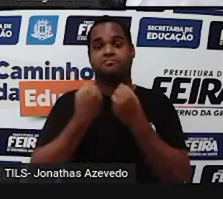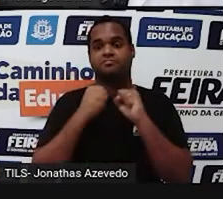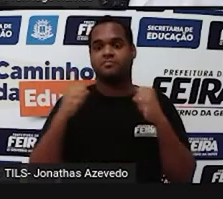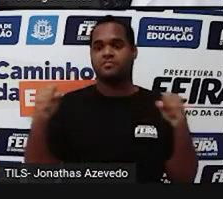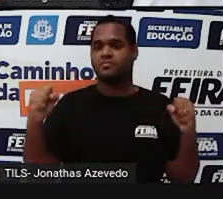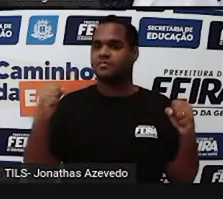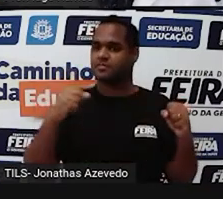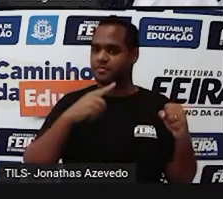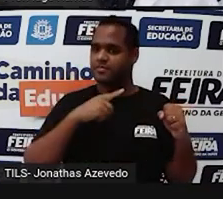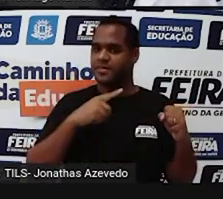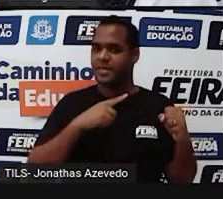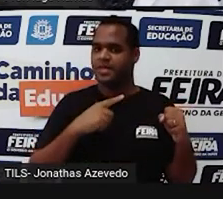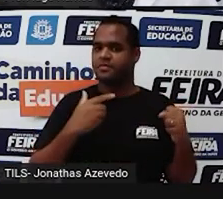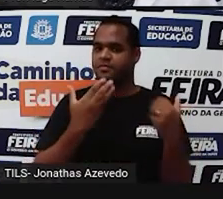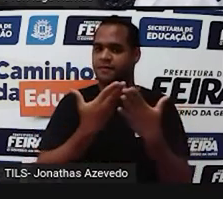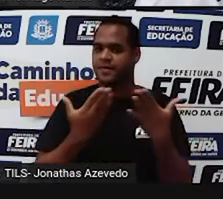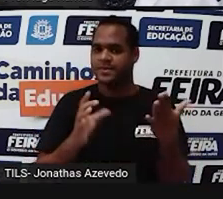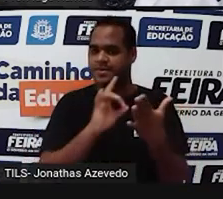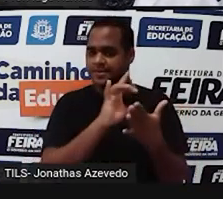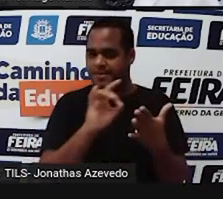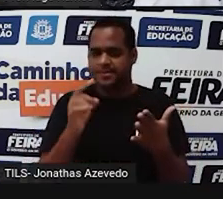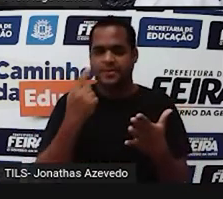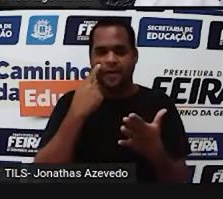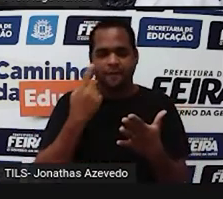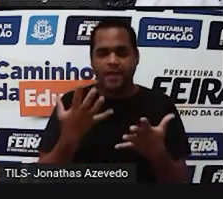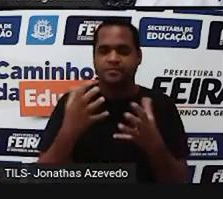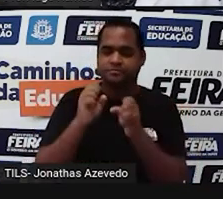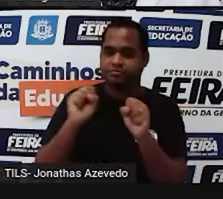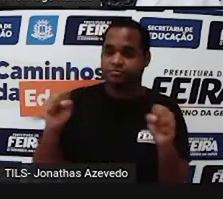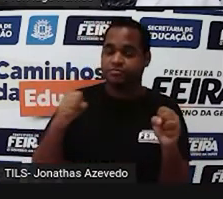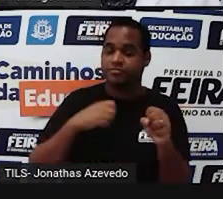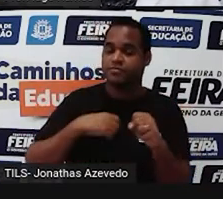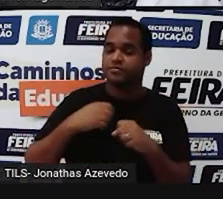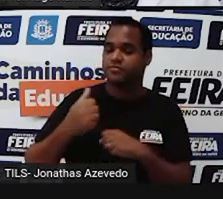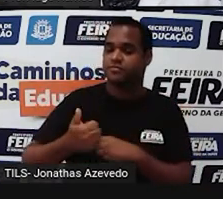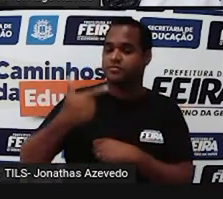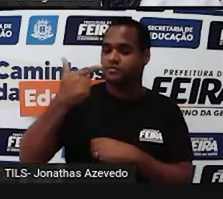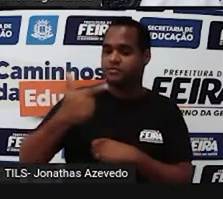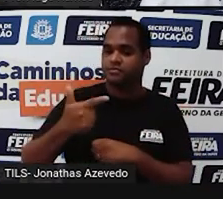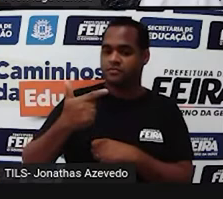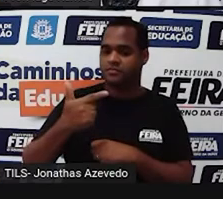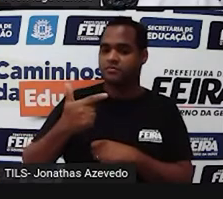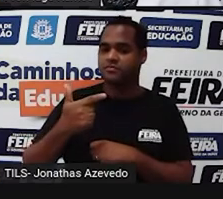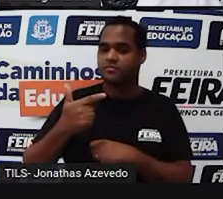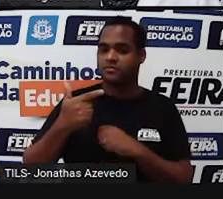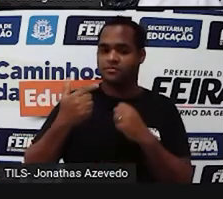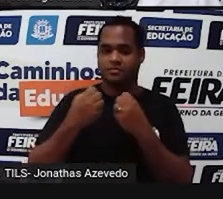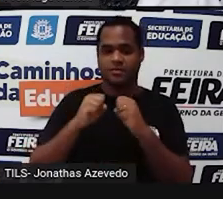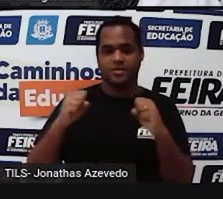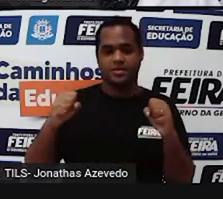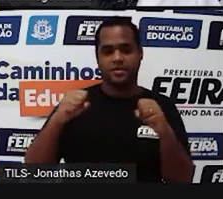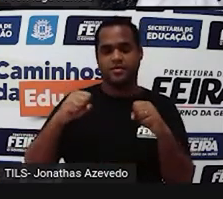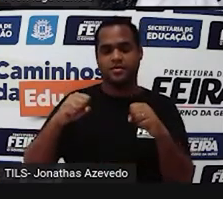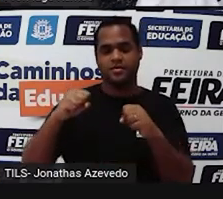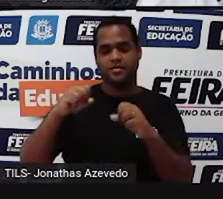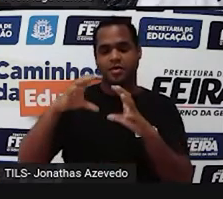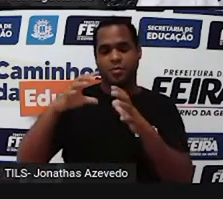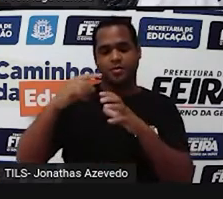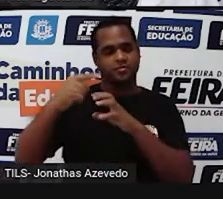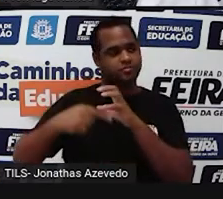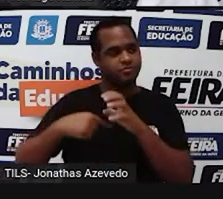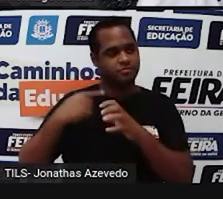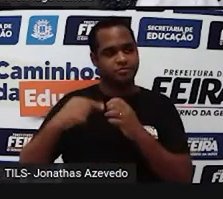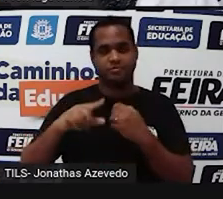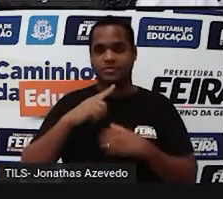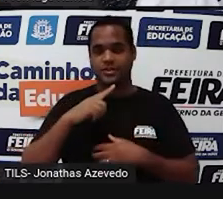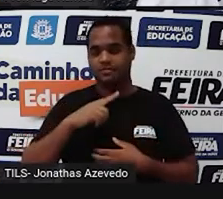imenso. E por ser tão imenso, né? É o segundo maior continente do mundo. Pois é,